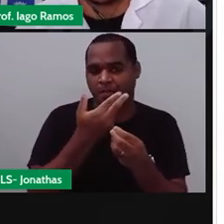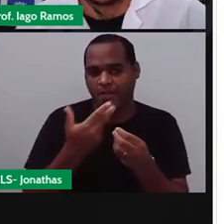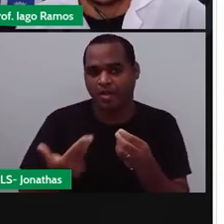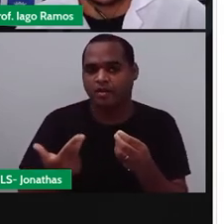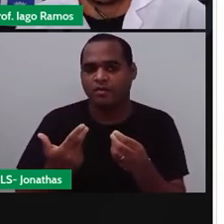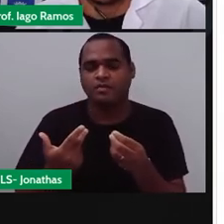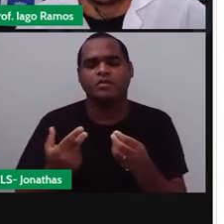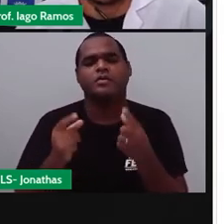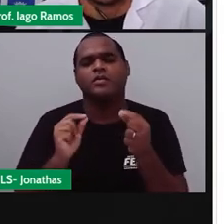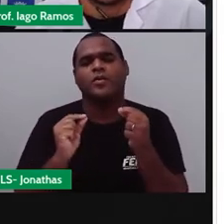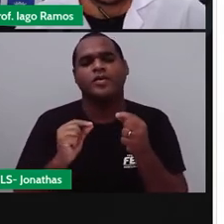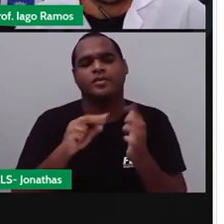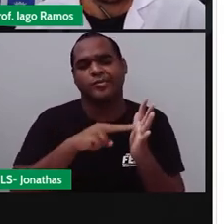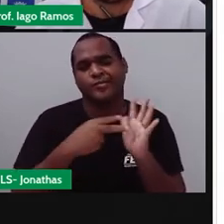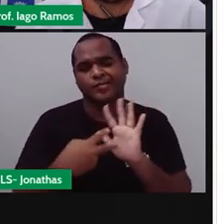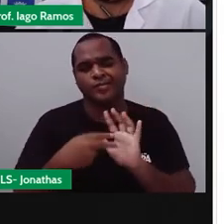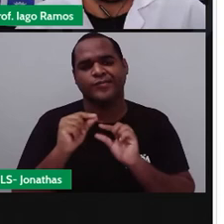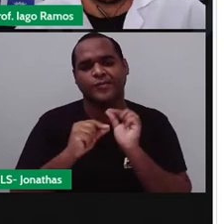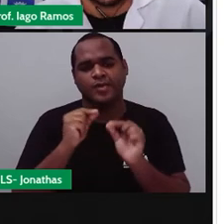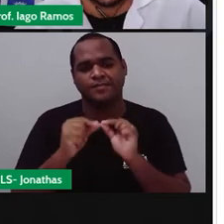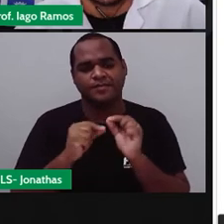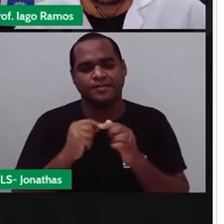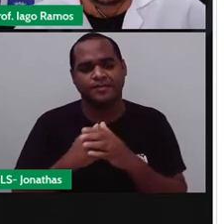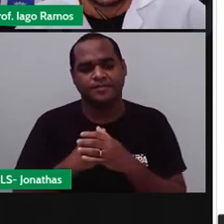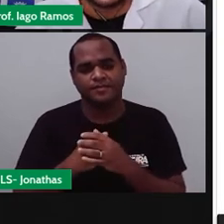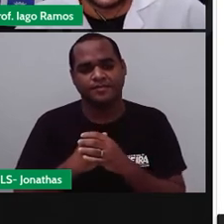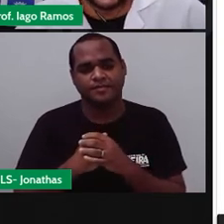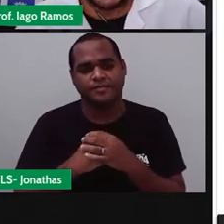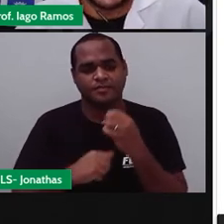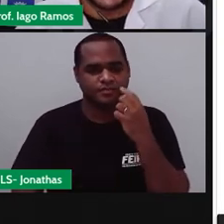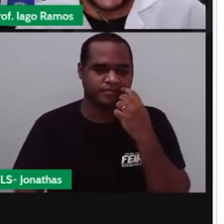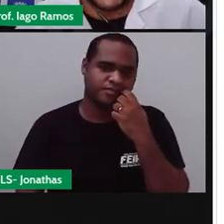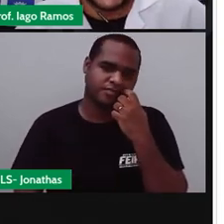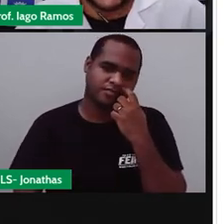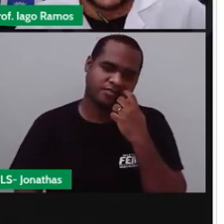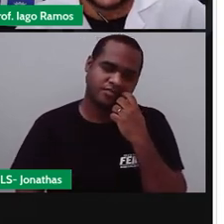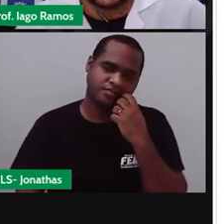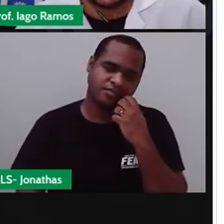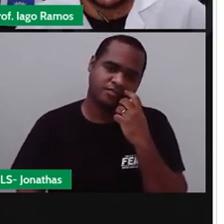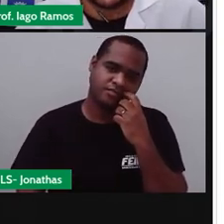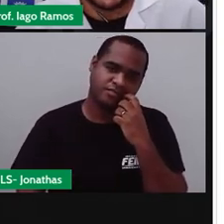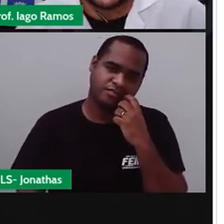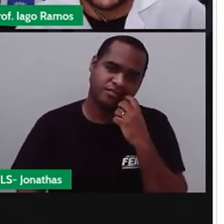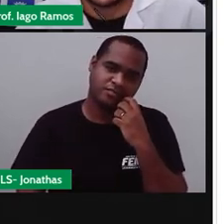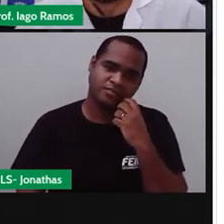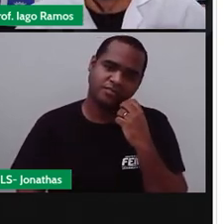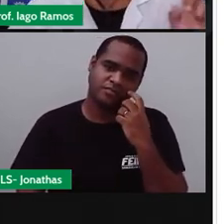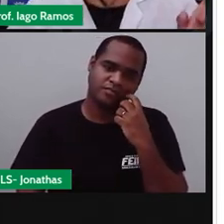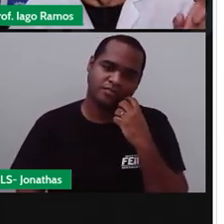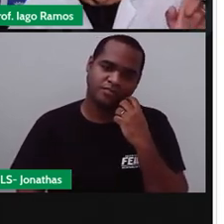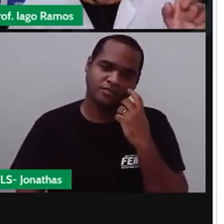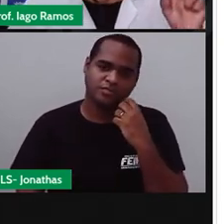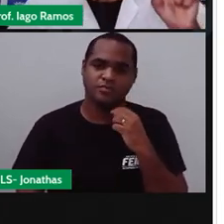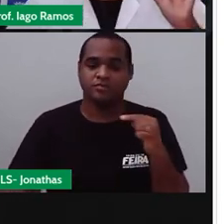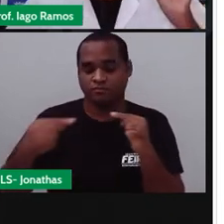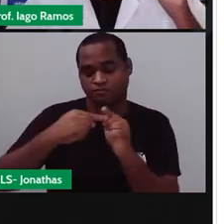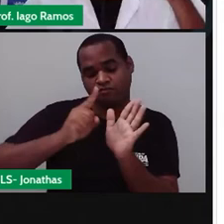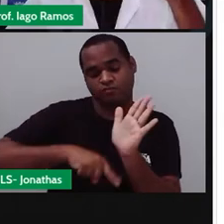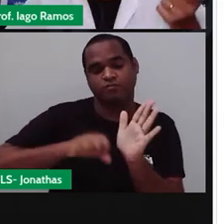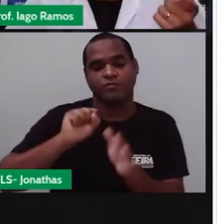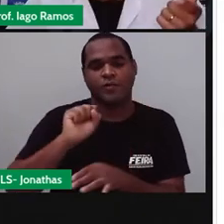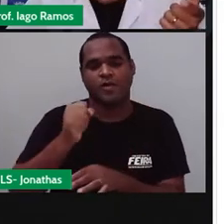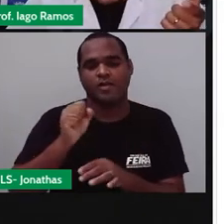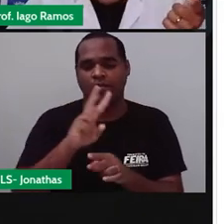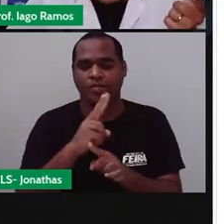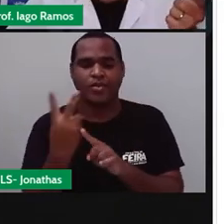gente viu o seguinte, que subtrair um número negativo é fazer